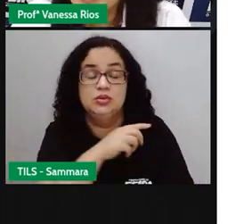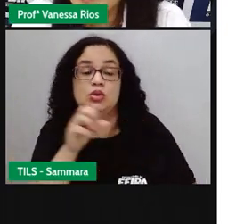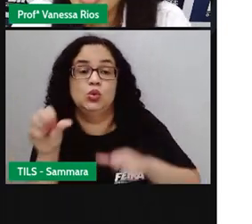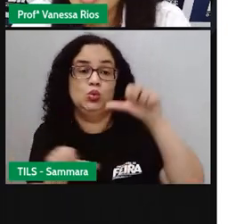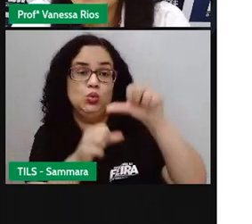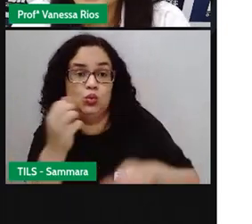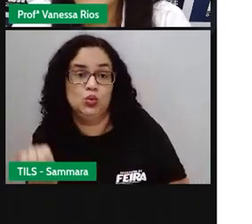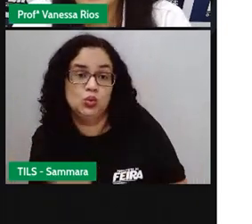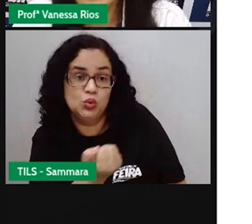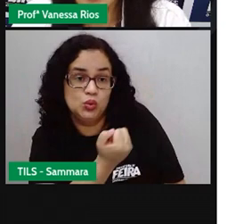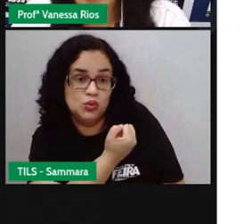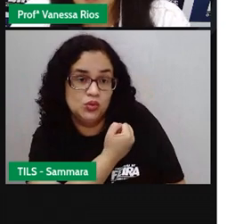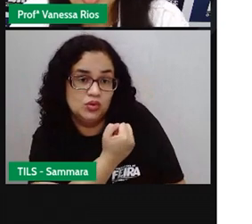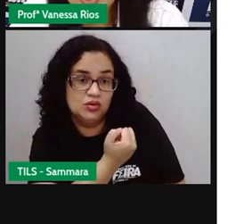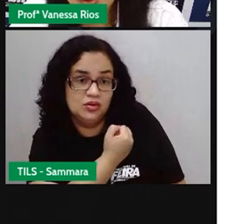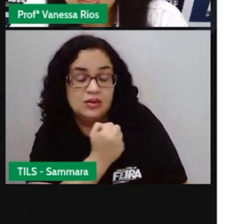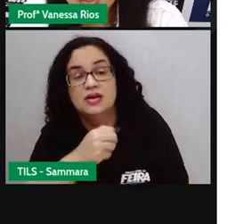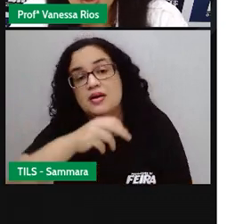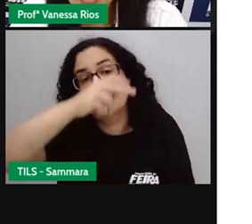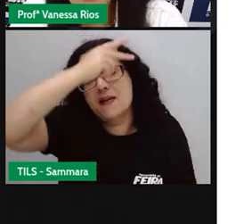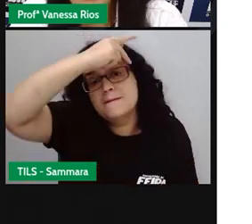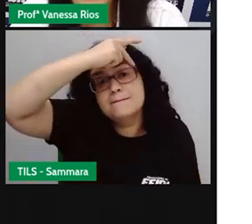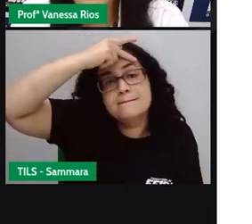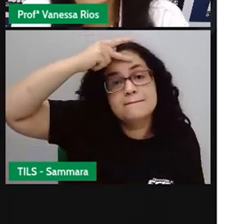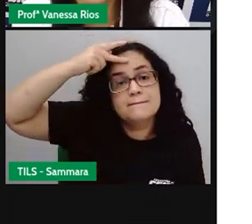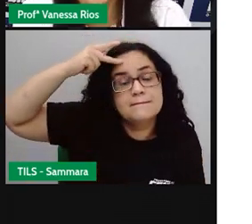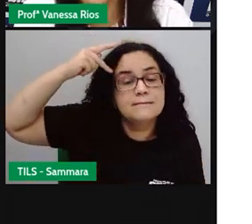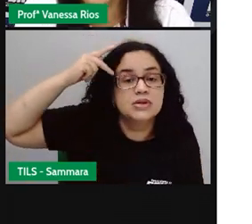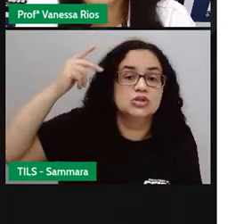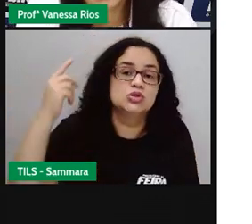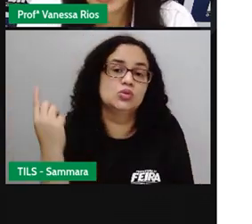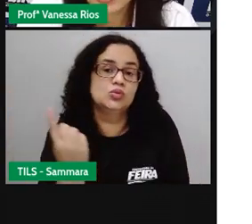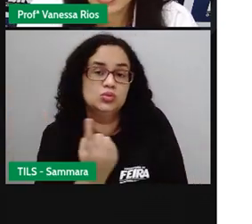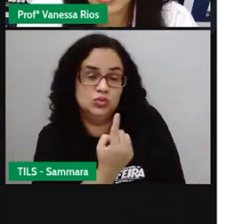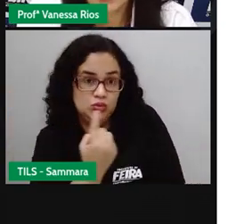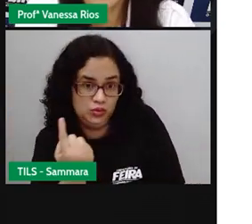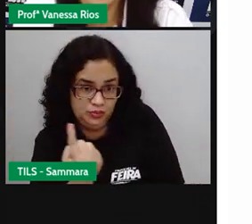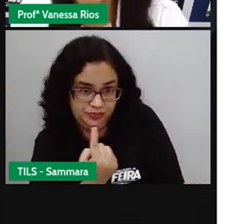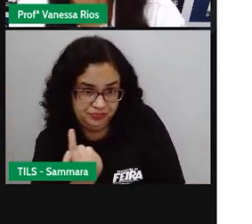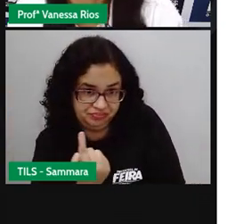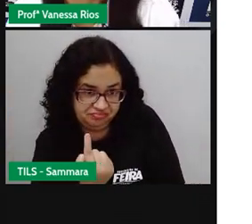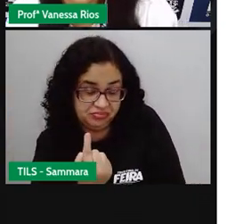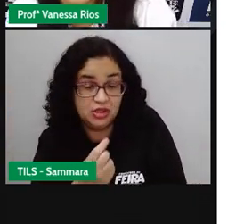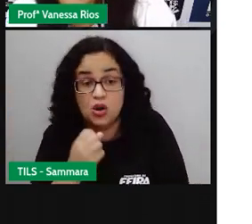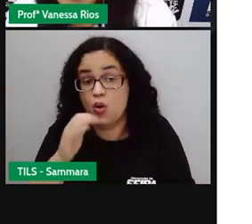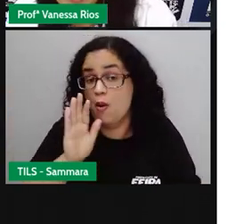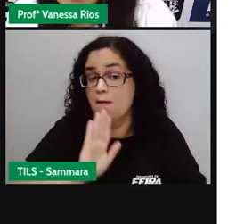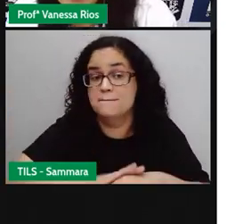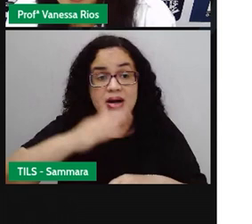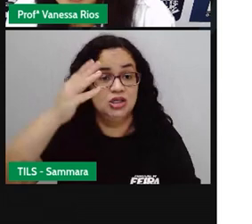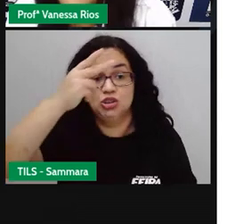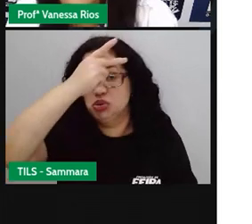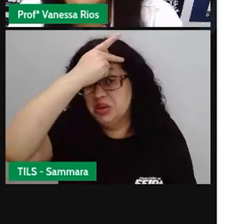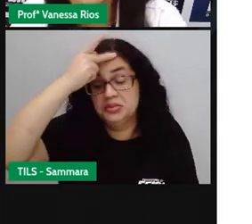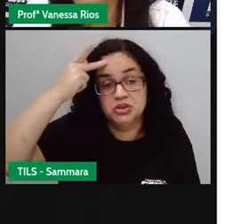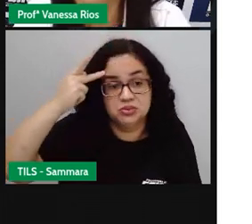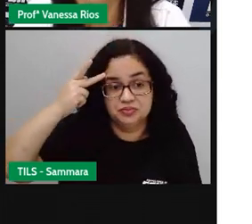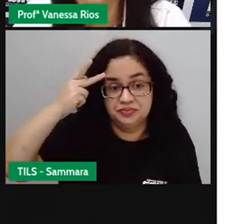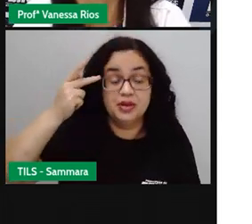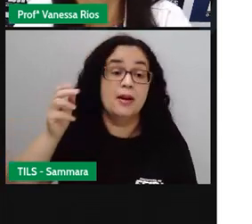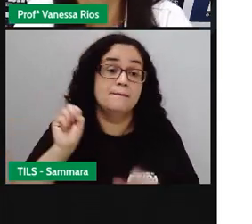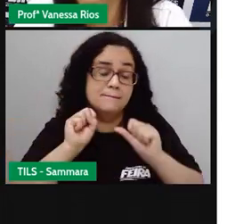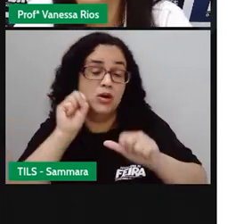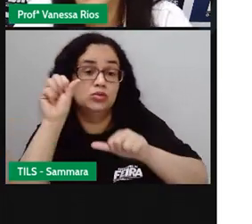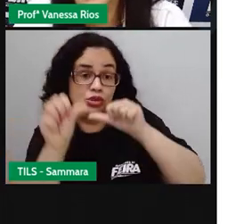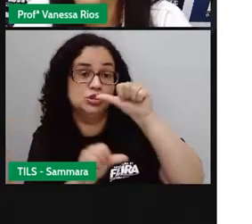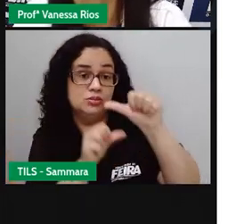no número aí, porque pode ser uma pessoa só fazendo, praticando a ação, ou pode ser mais de uma pessoa, então ela pode